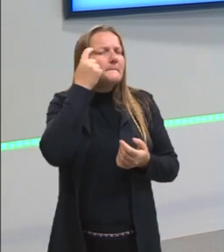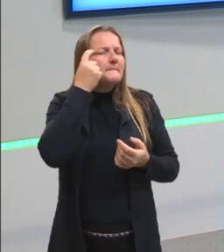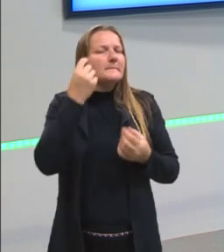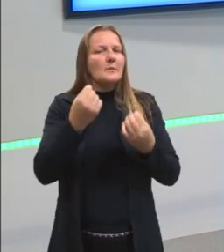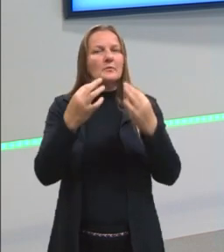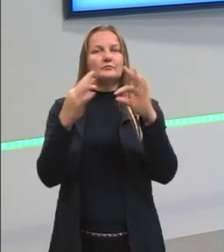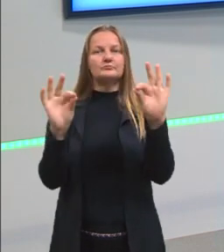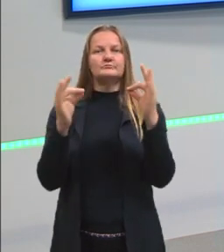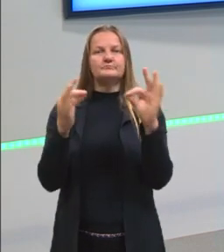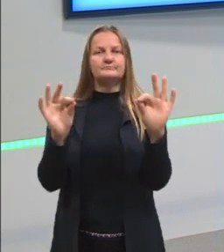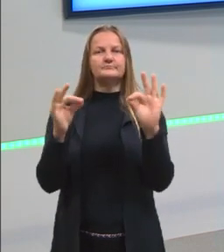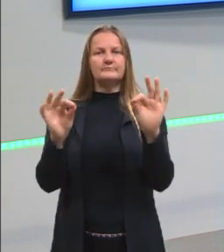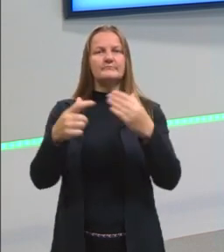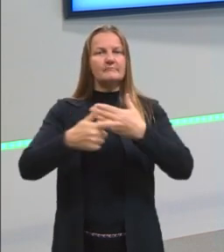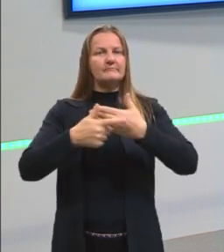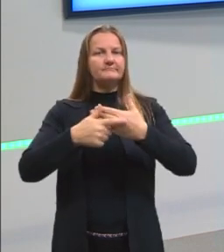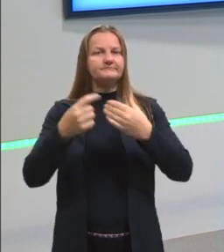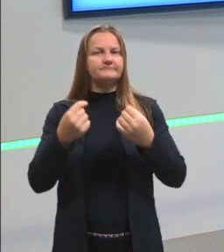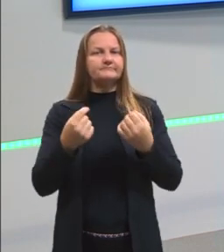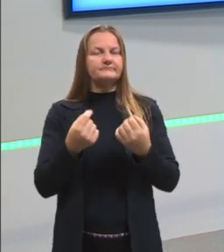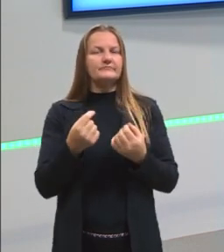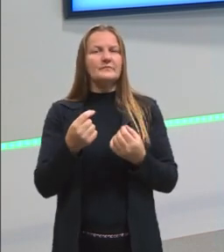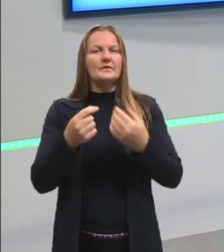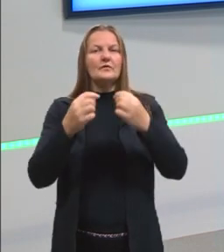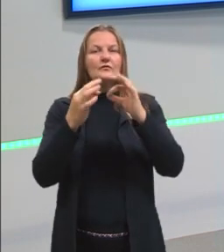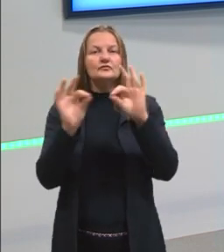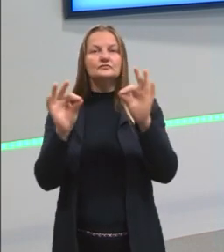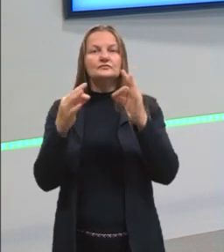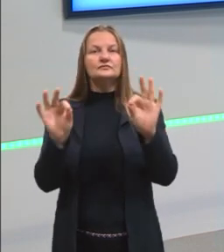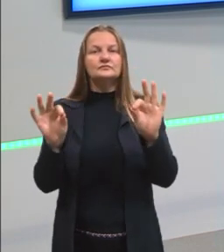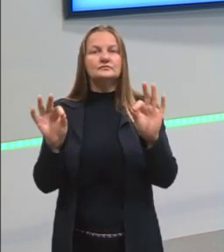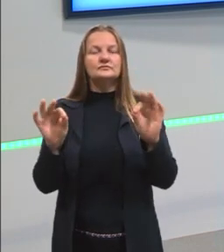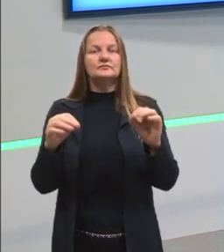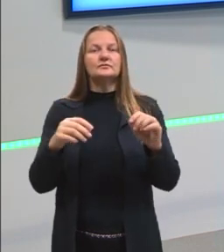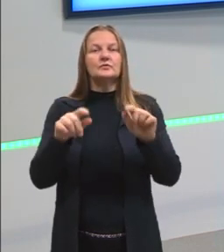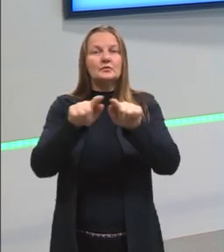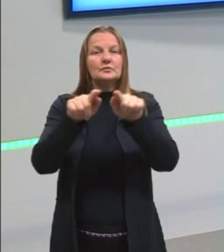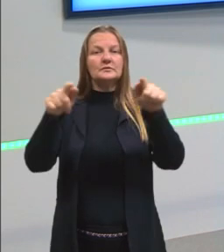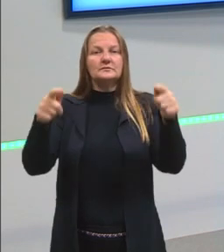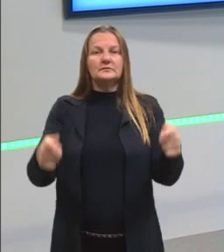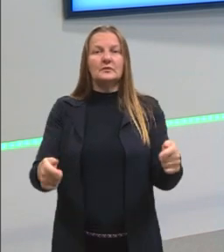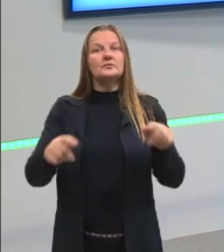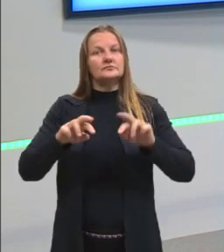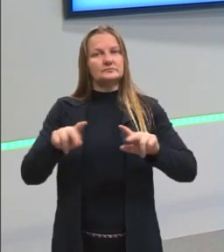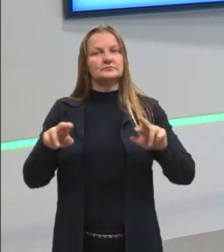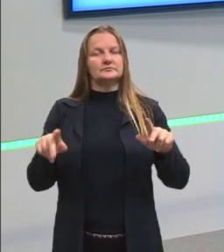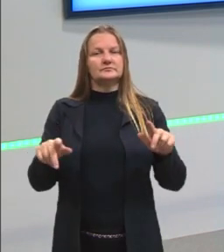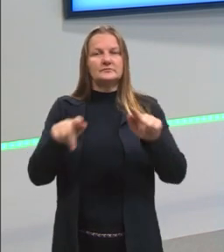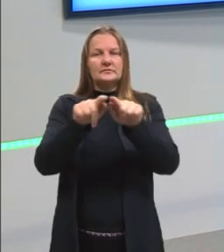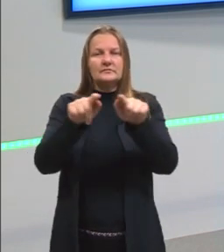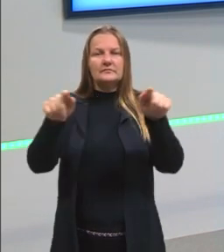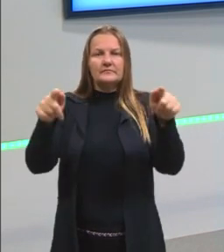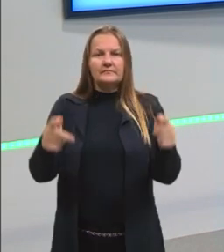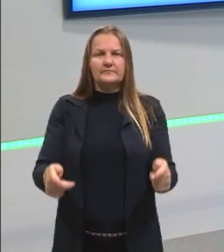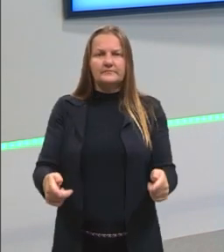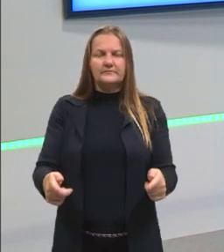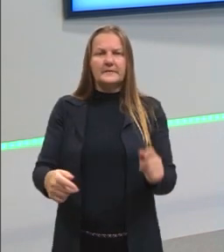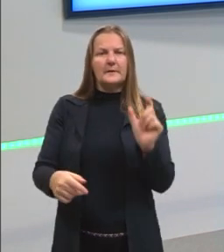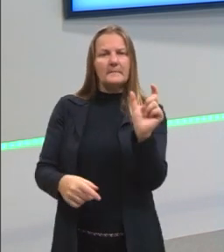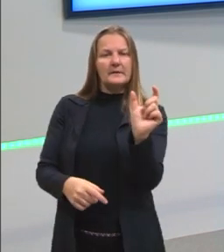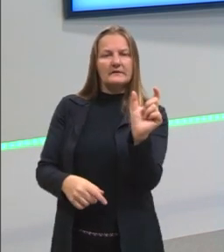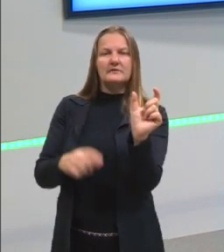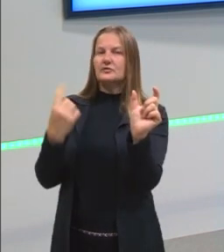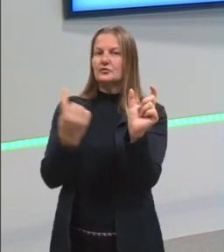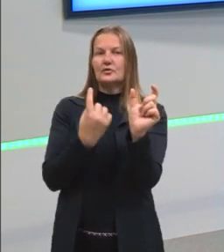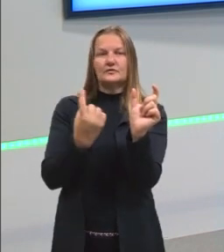sintáticas, a diferença entre função sintática e classe gramatical. A classe gramatical e a palavra por si